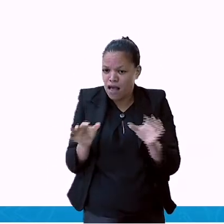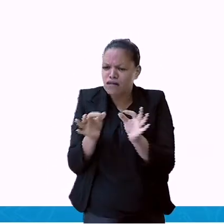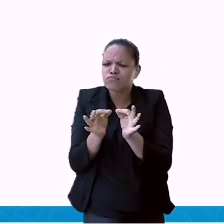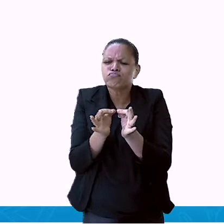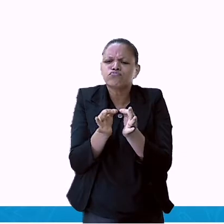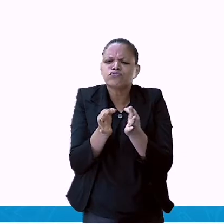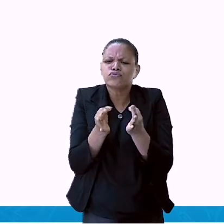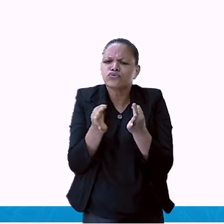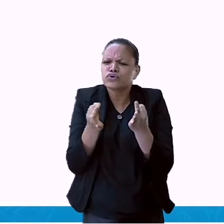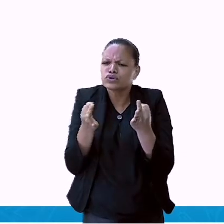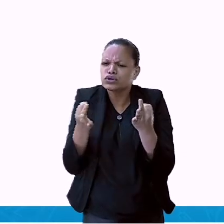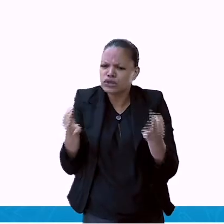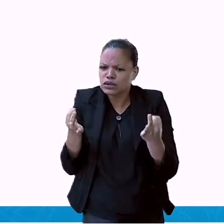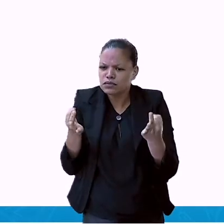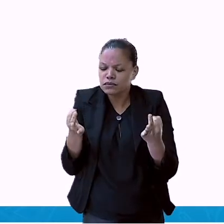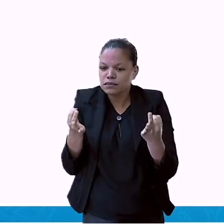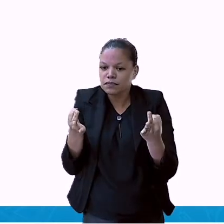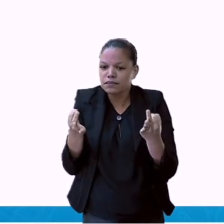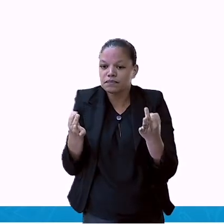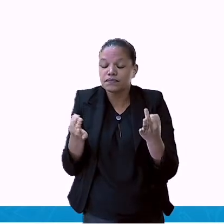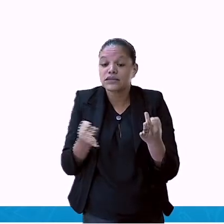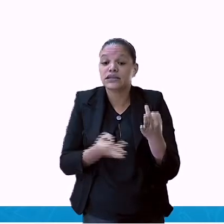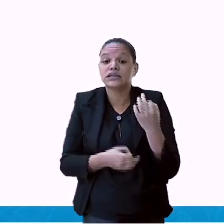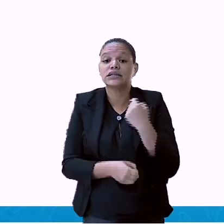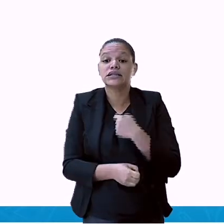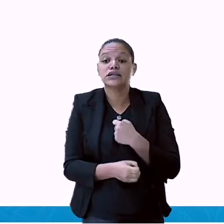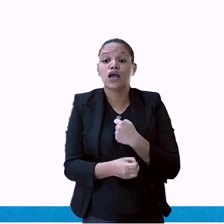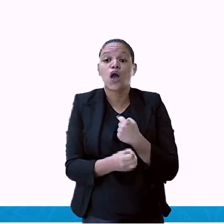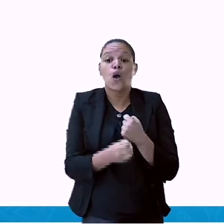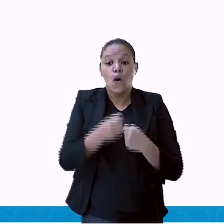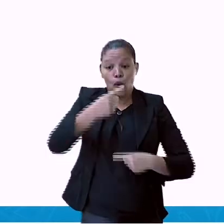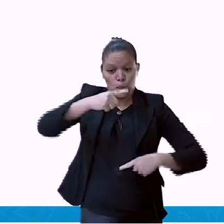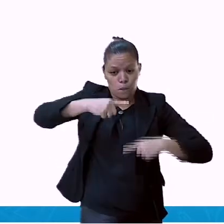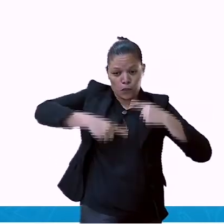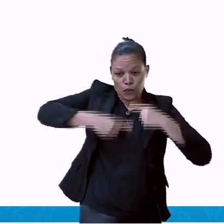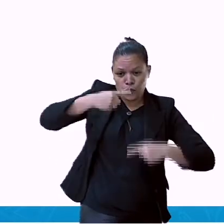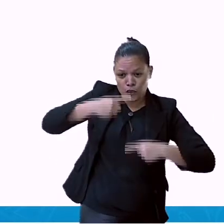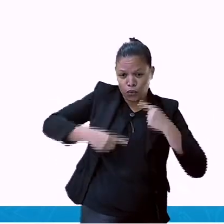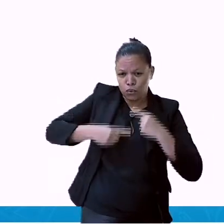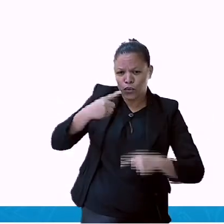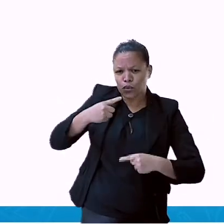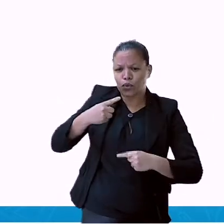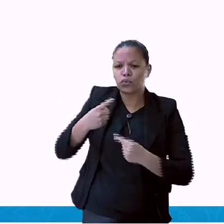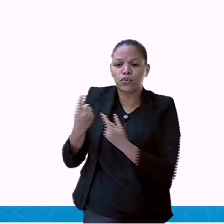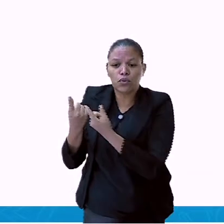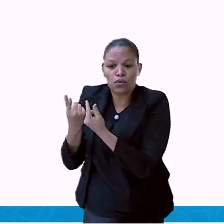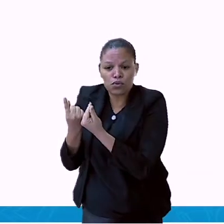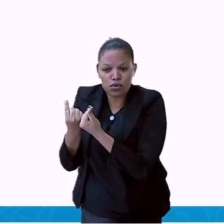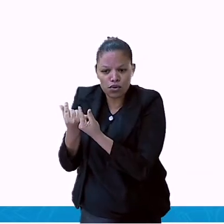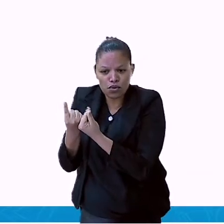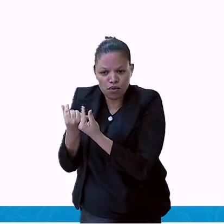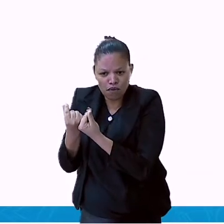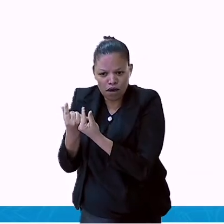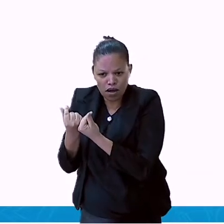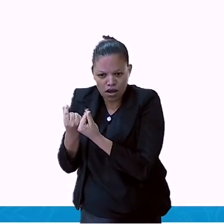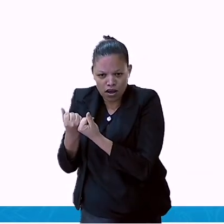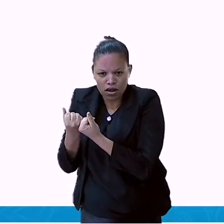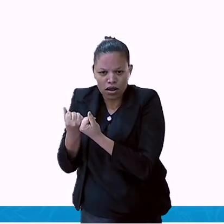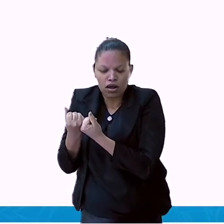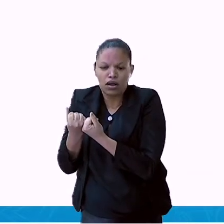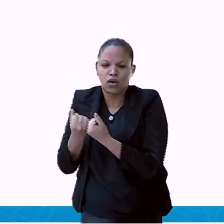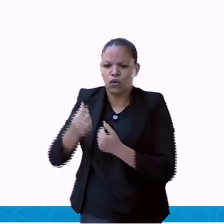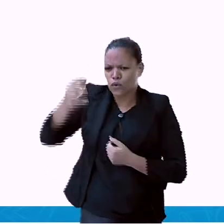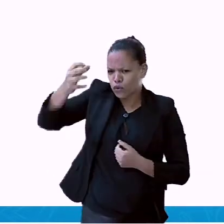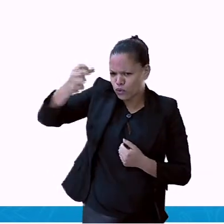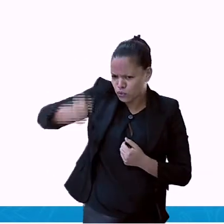custa R$,90. Eu tenho o produto que são os ovos, que custam R$ 10,50. E